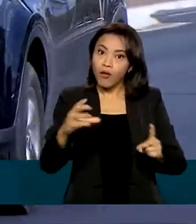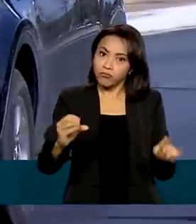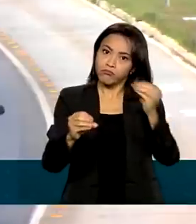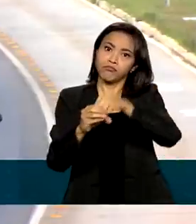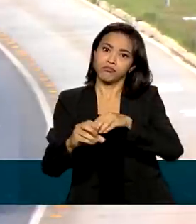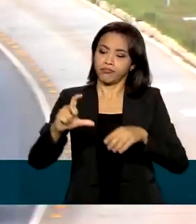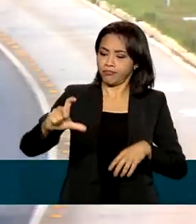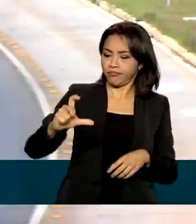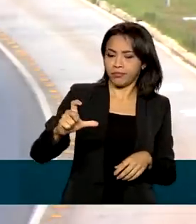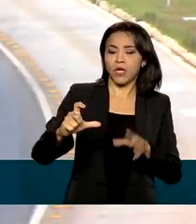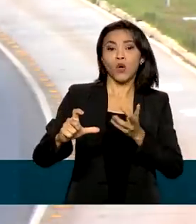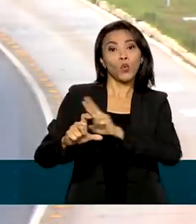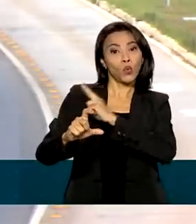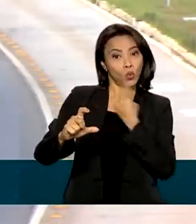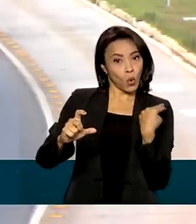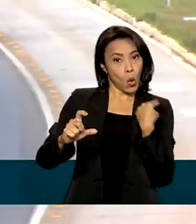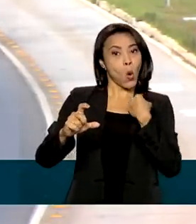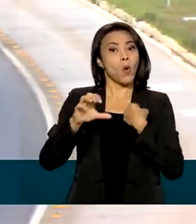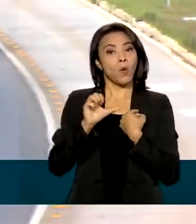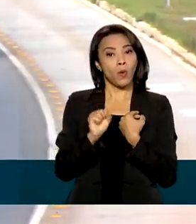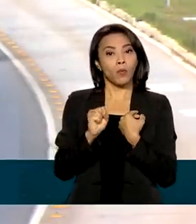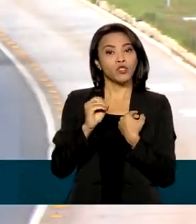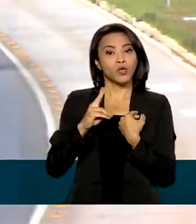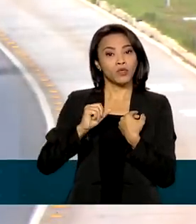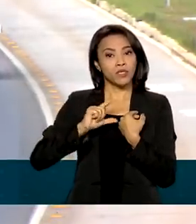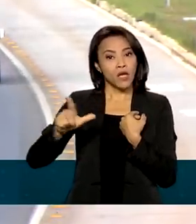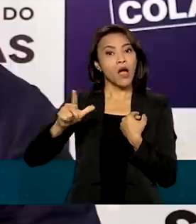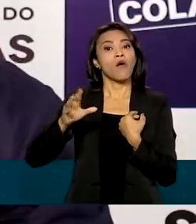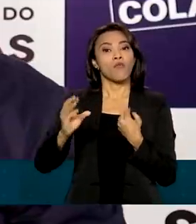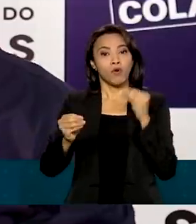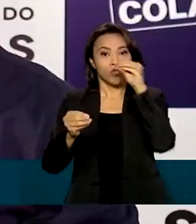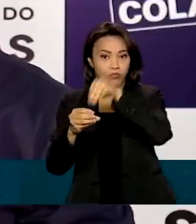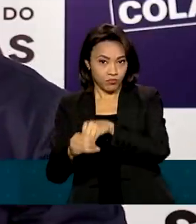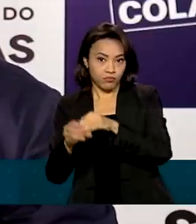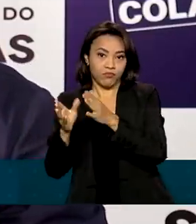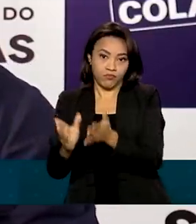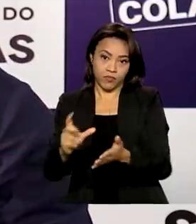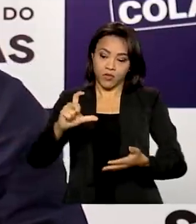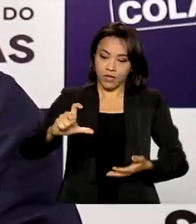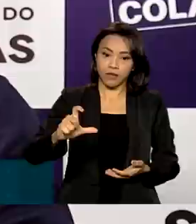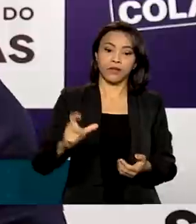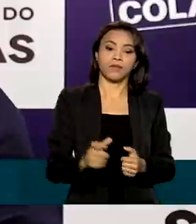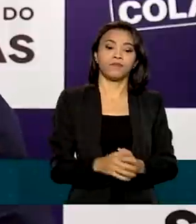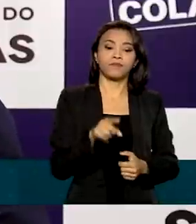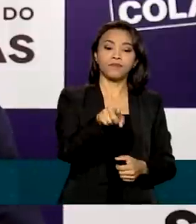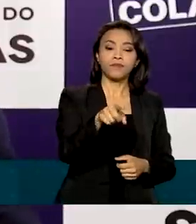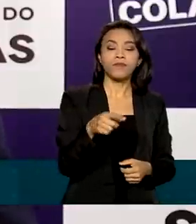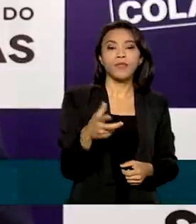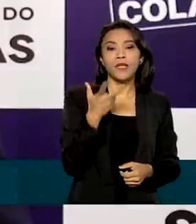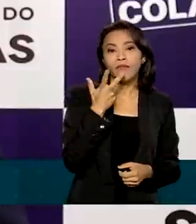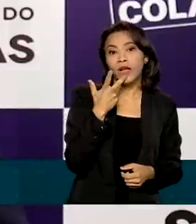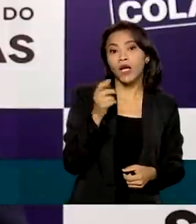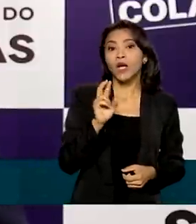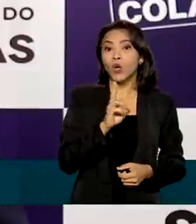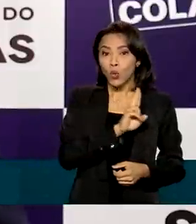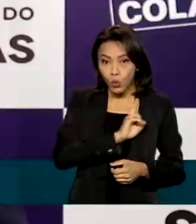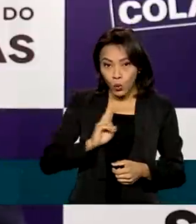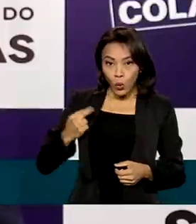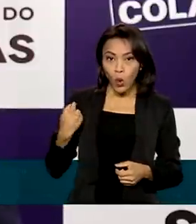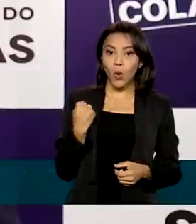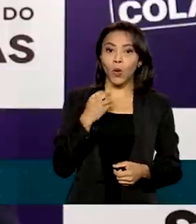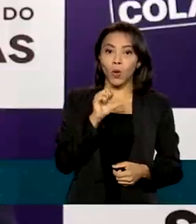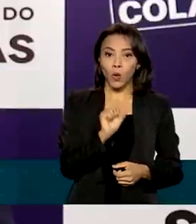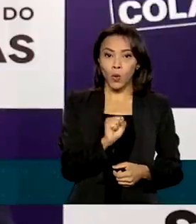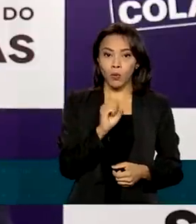documento o nome social e a filiação afetiva. Uma demanda da sociedade, onde terá a inclusão do nome social,